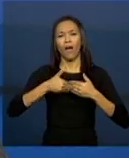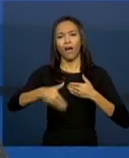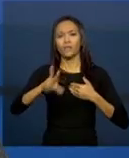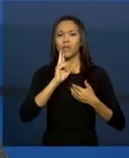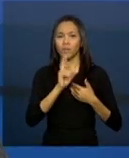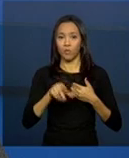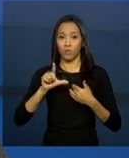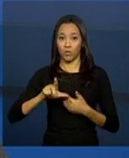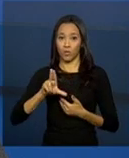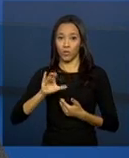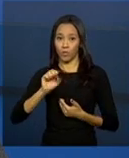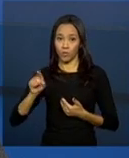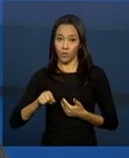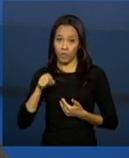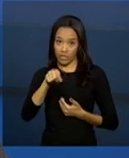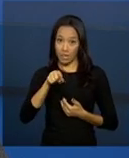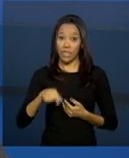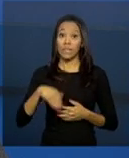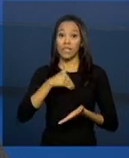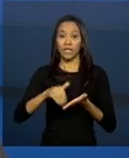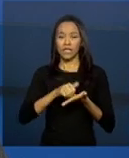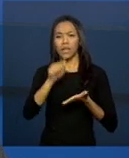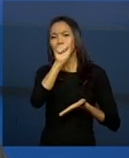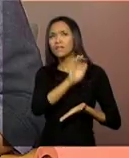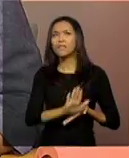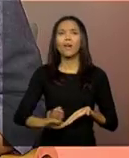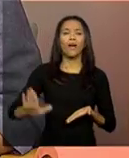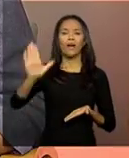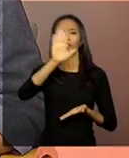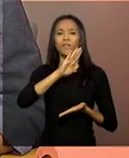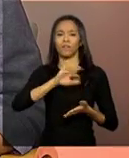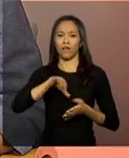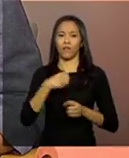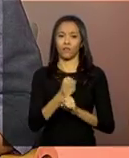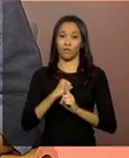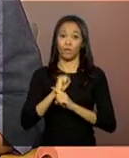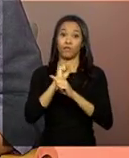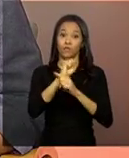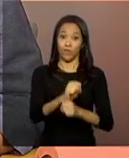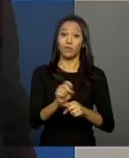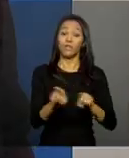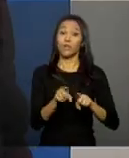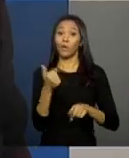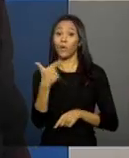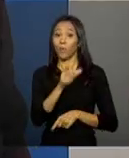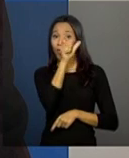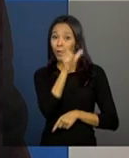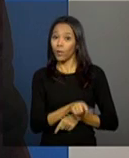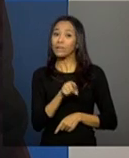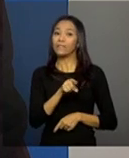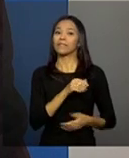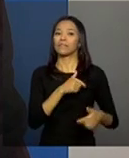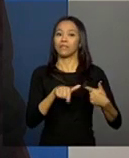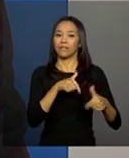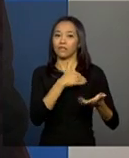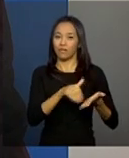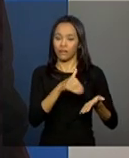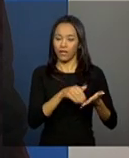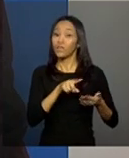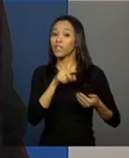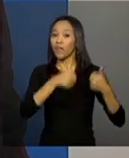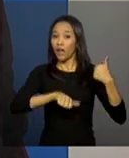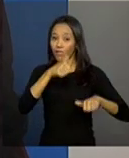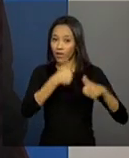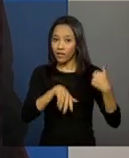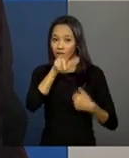Otávio Farias, da Secretaria Nacional de Assistência Social, e por Caio Nakashima, da Secretaria de Avaliação e